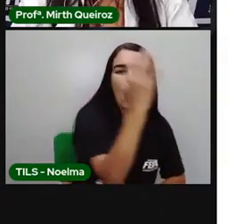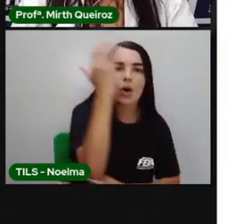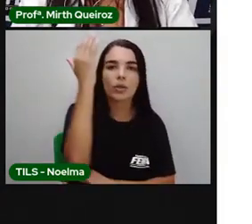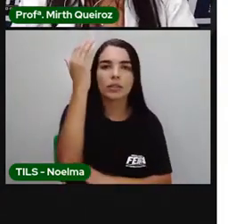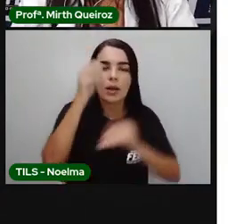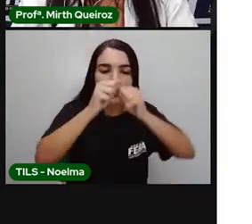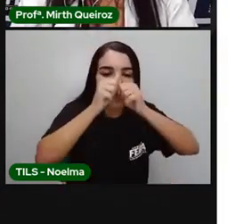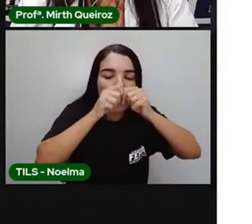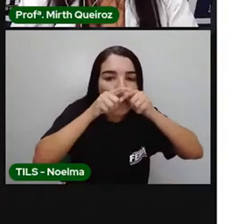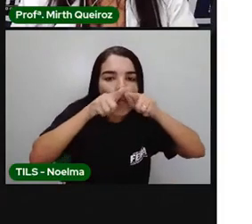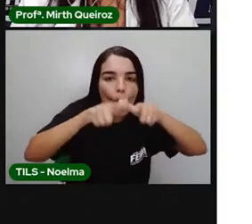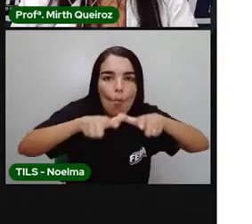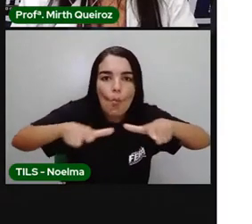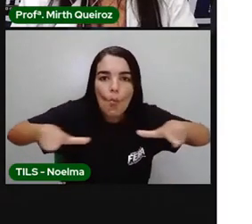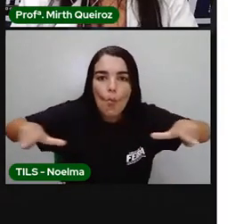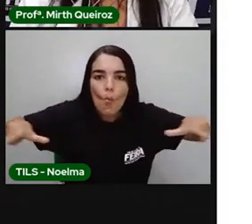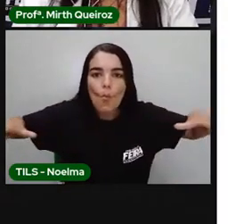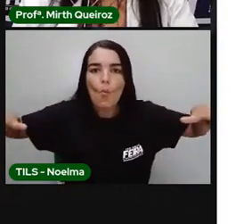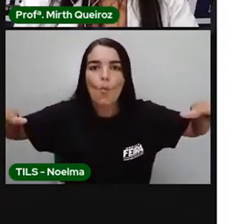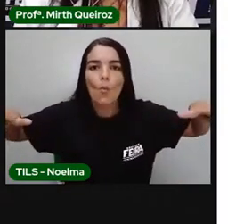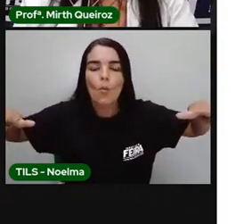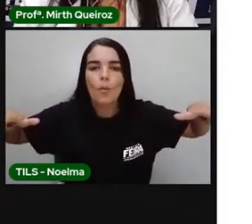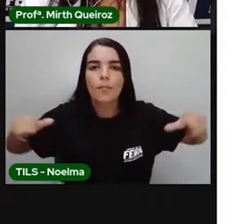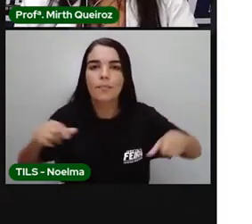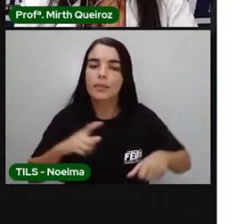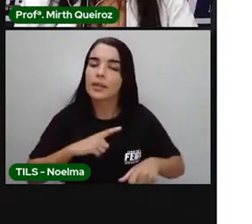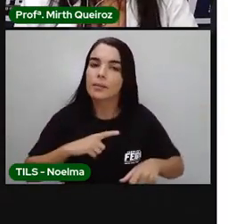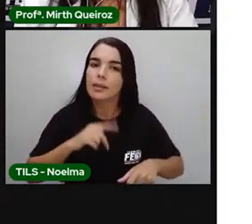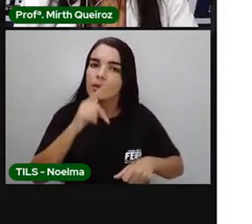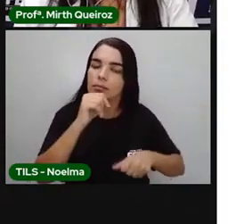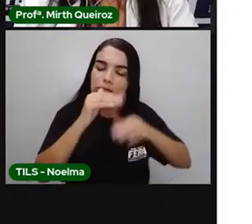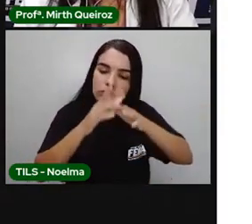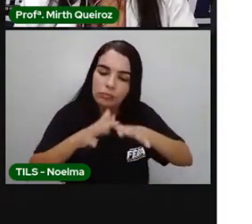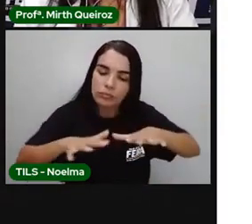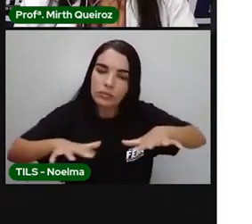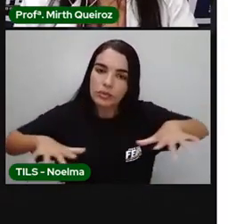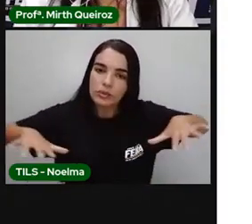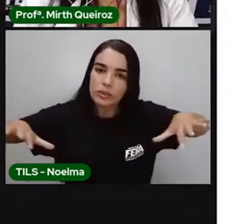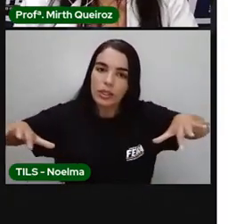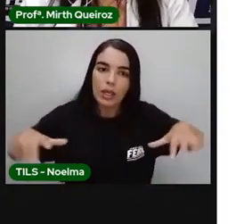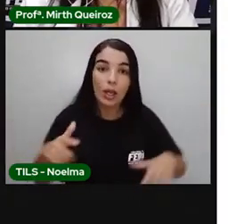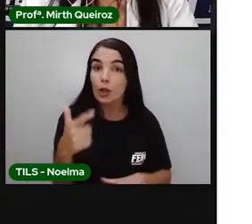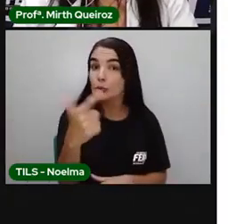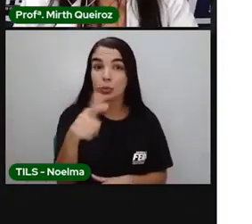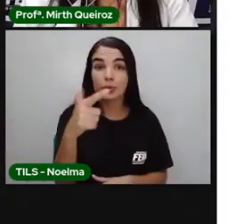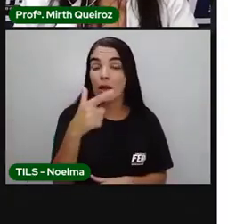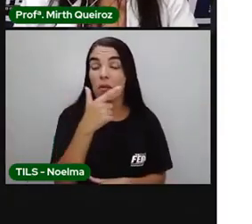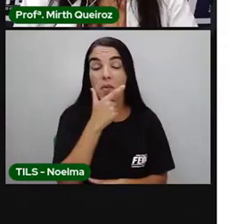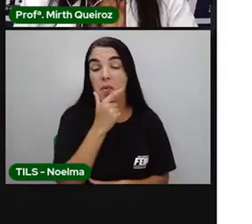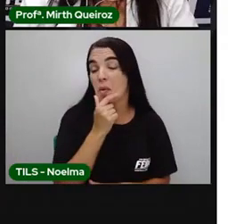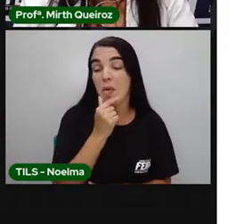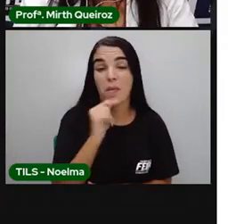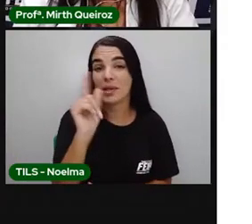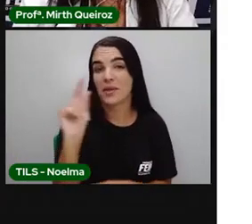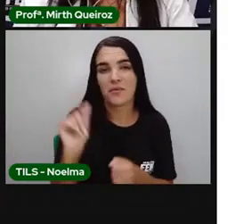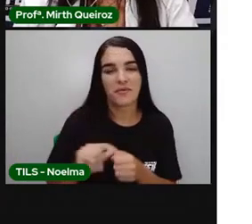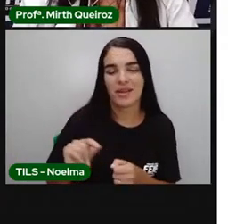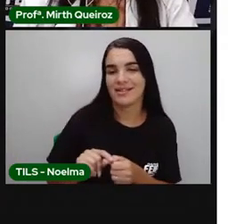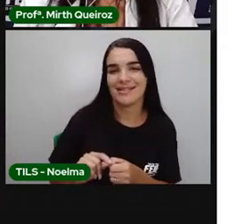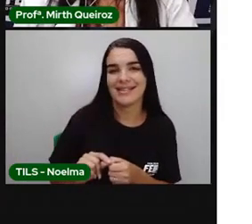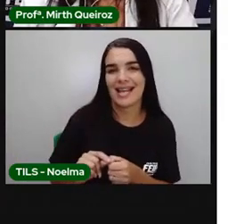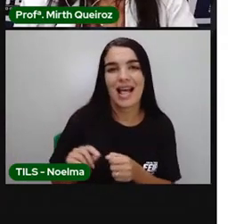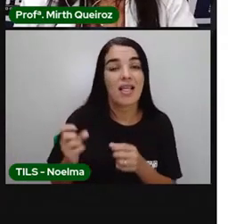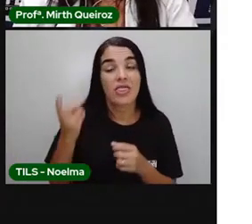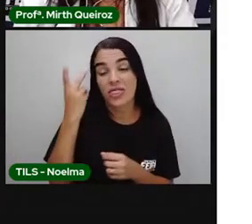os oceanos, né? São esses tipos de ecossistemas que acontecem, que surgem naturalmente, que